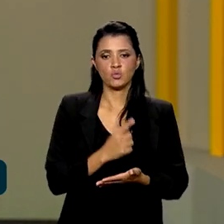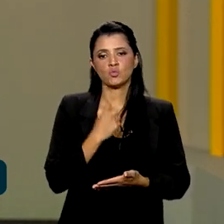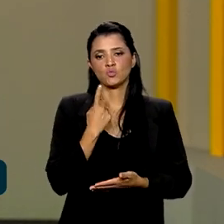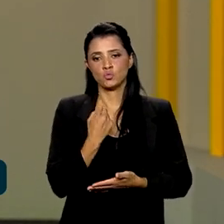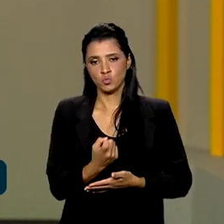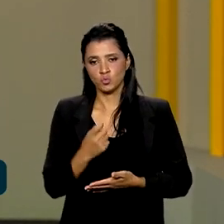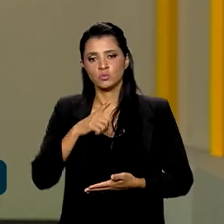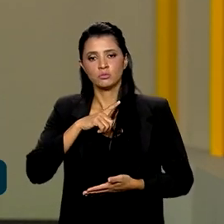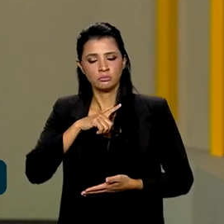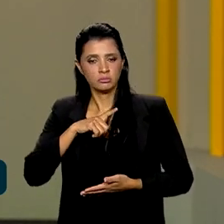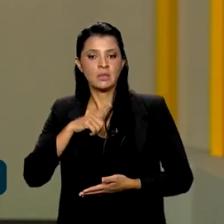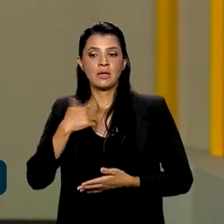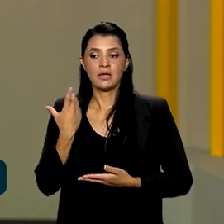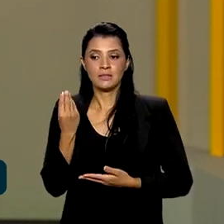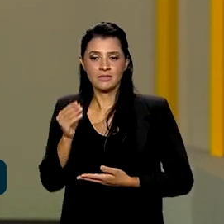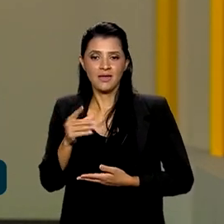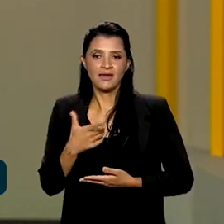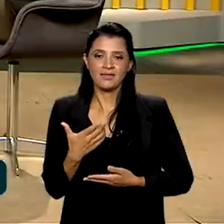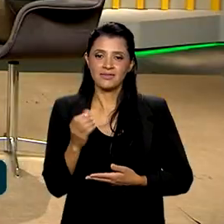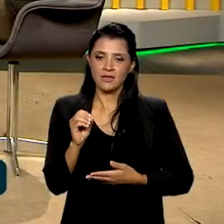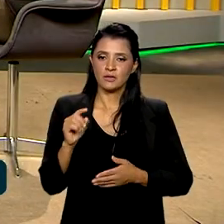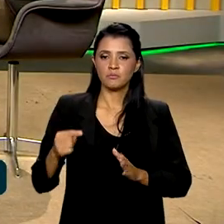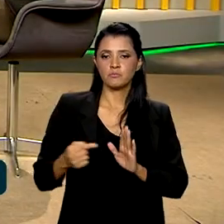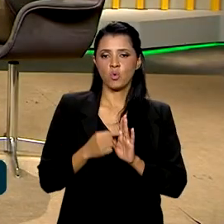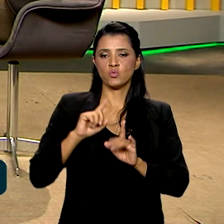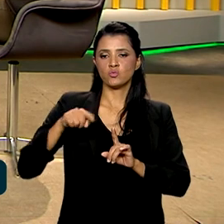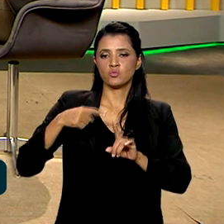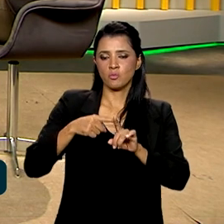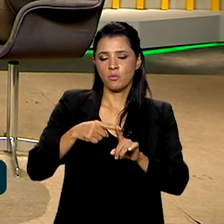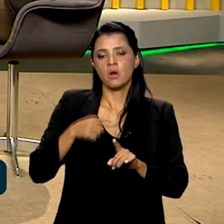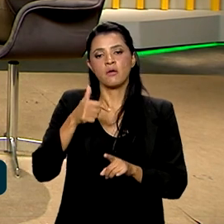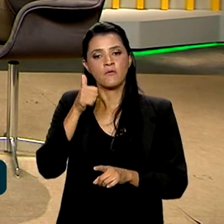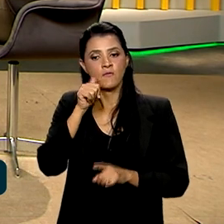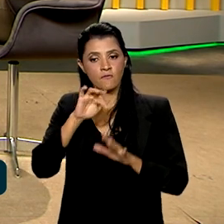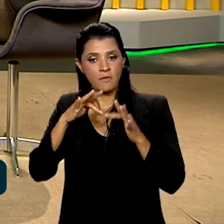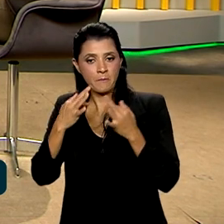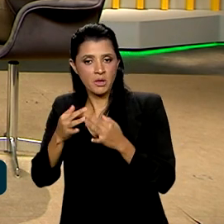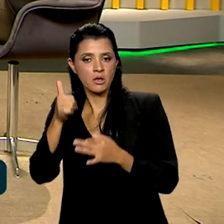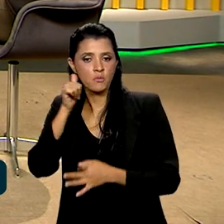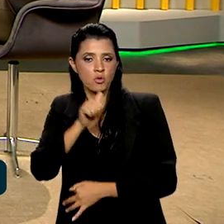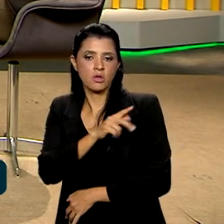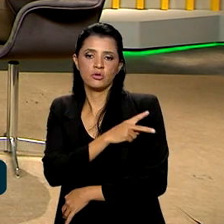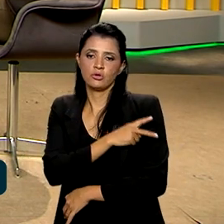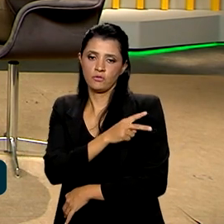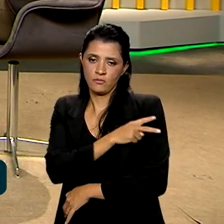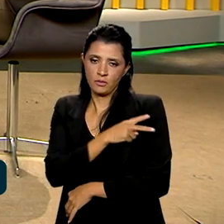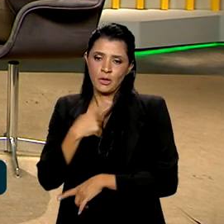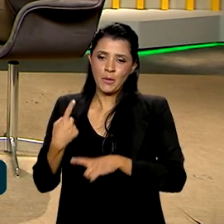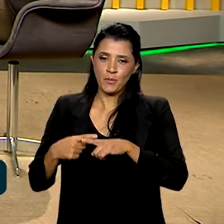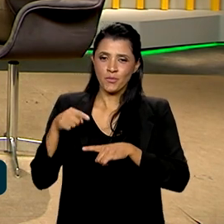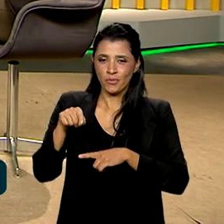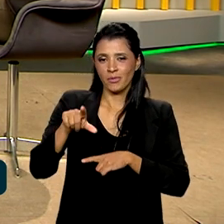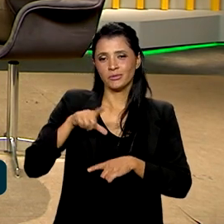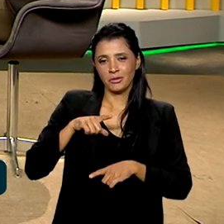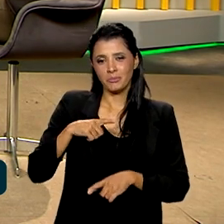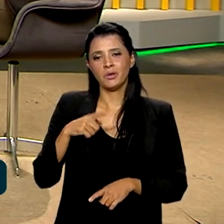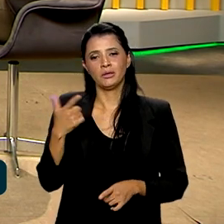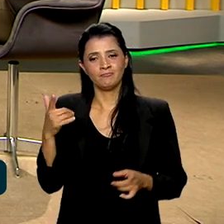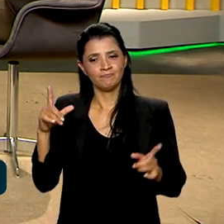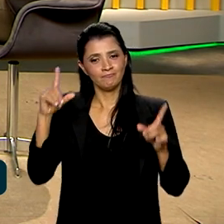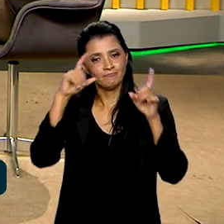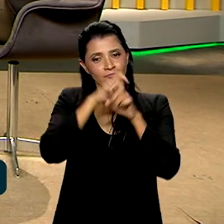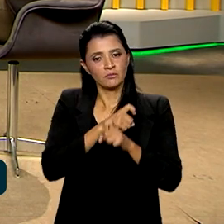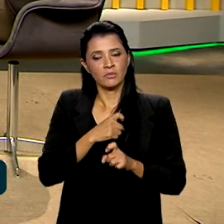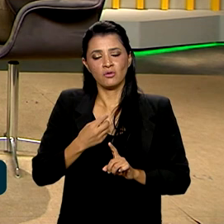pontuar com 10 pontos a mais as famílias que são chefiadas por mulheres, justamente porque são aquelas também que estão em situação de maior